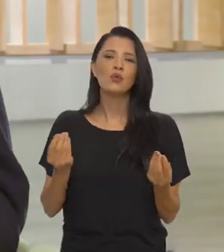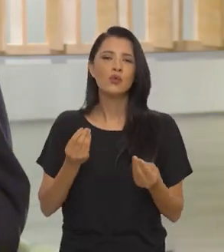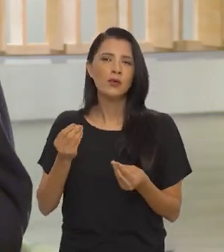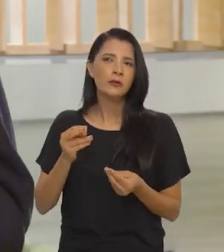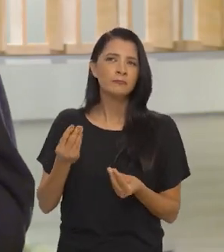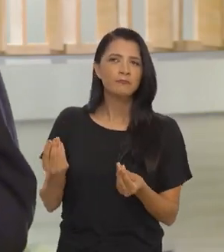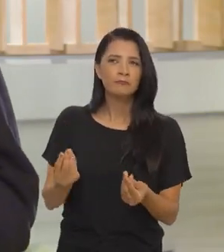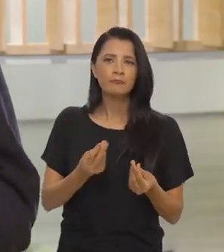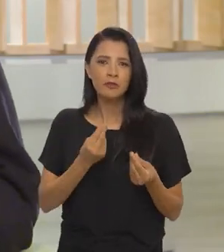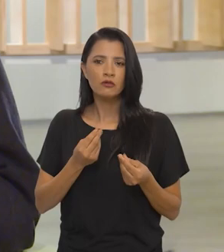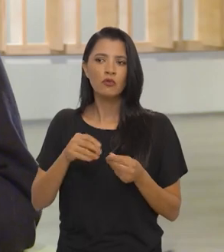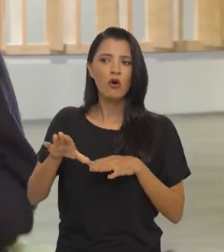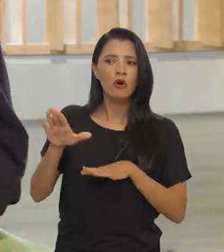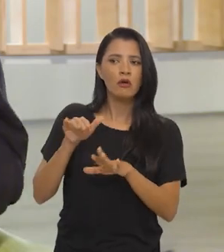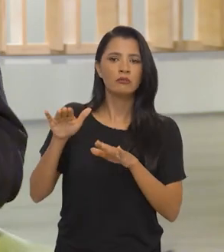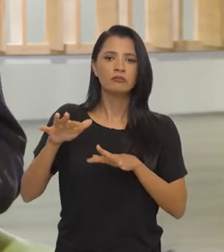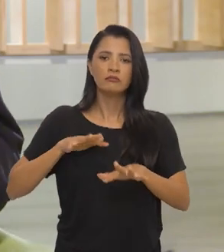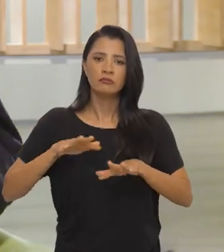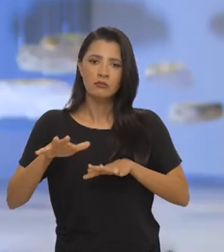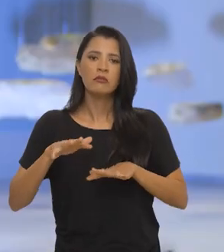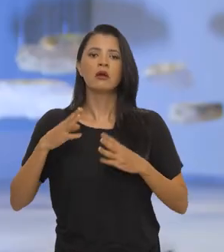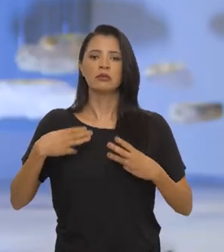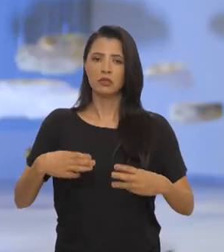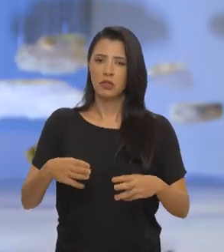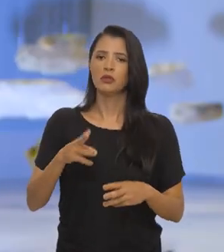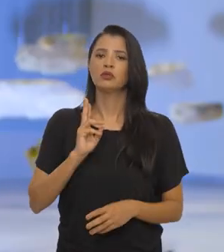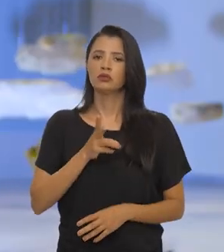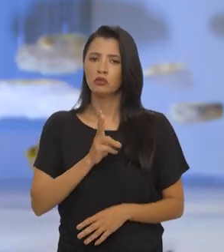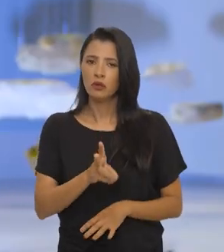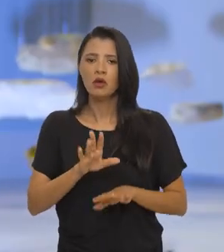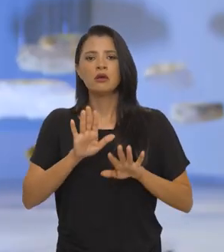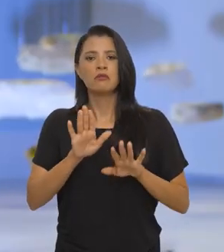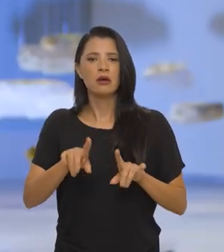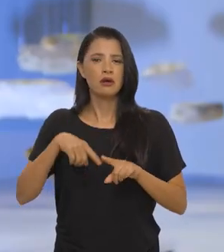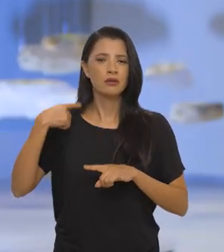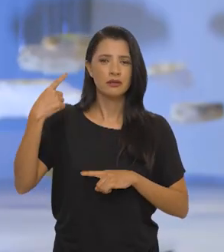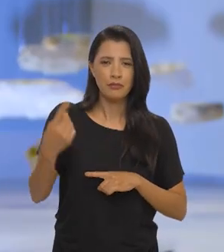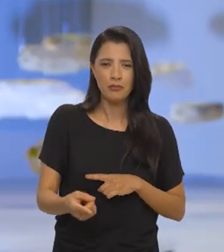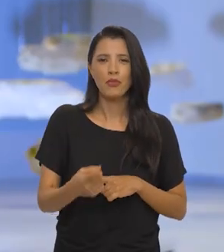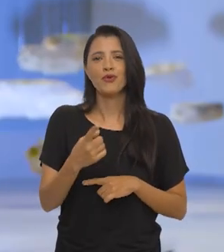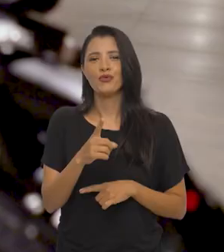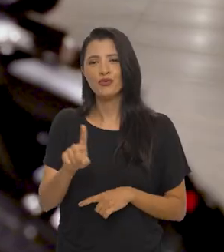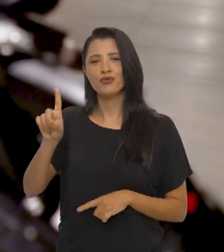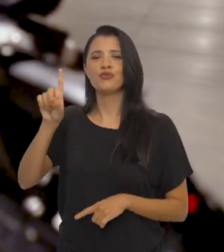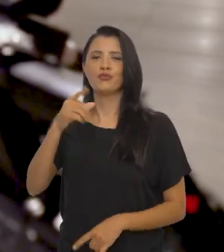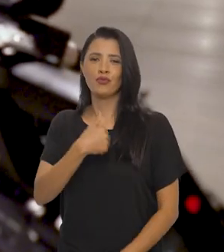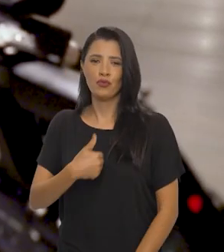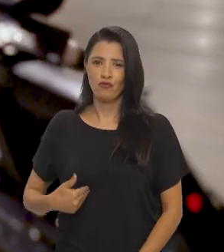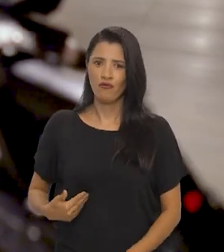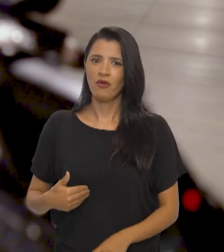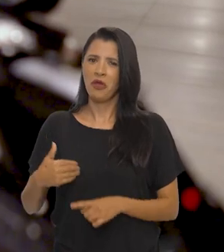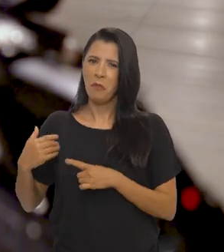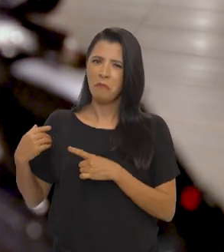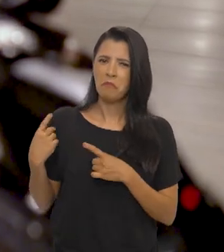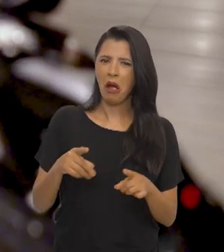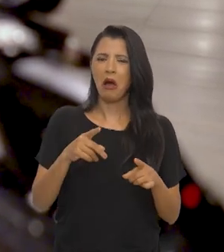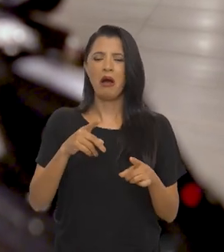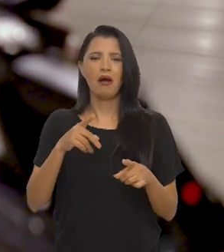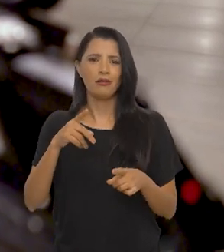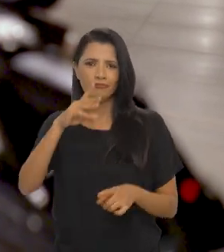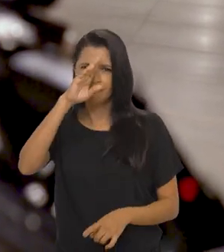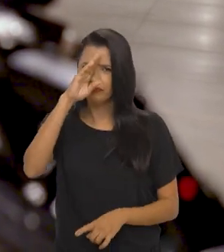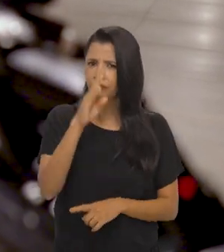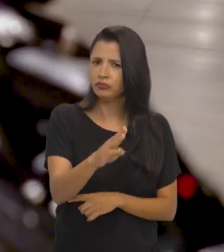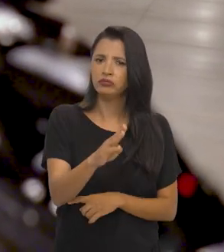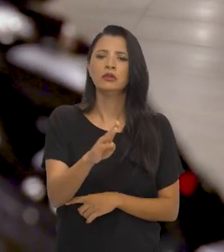foi, digamos assim, mobilizado para que o ministério permanecesse, mas depois, no último governo, o ataque foi